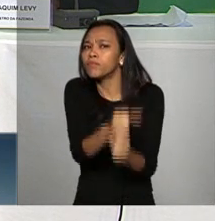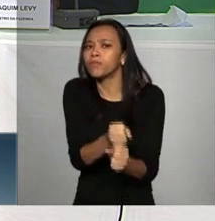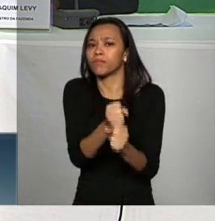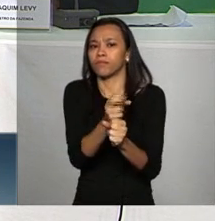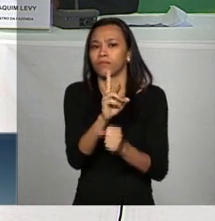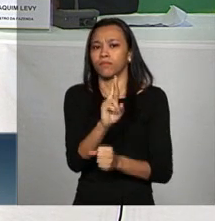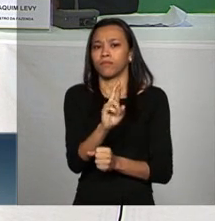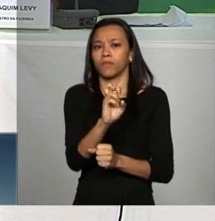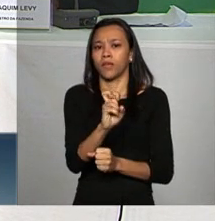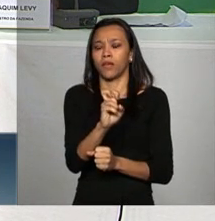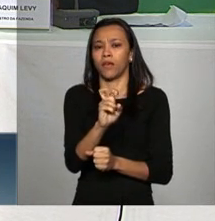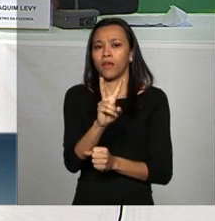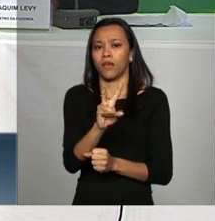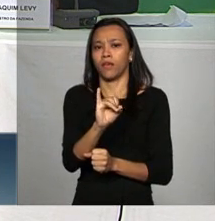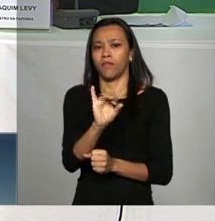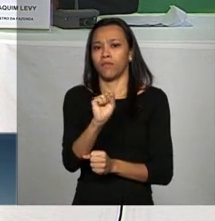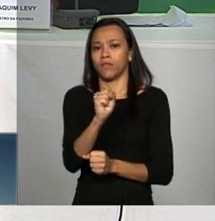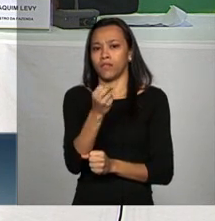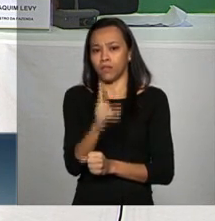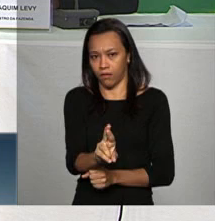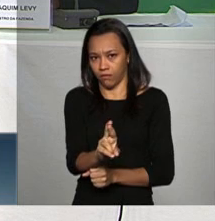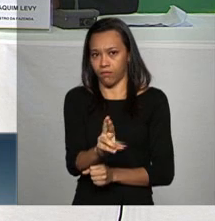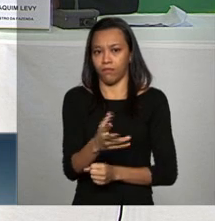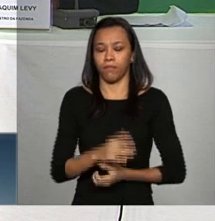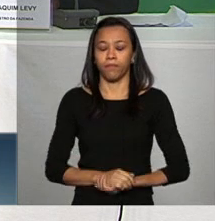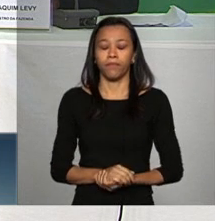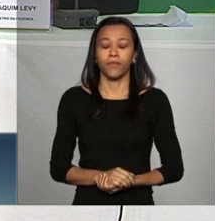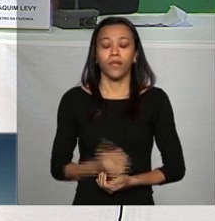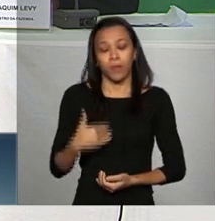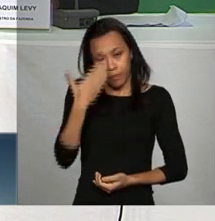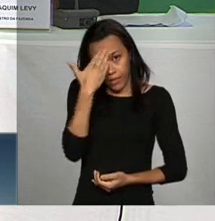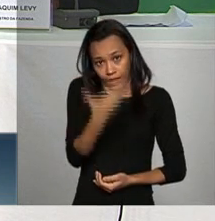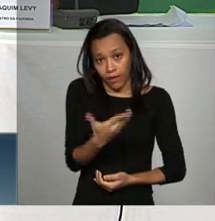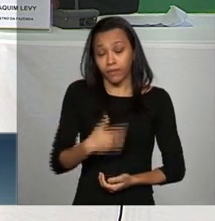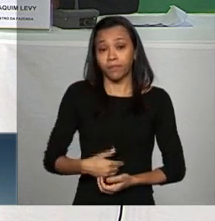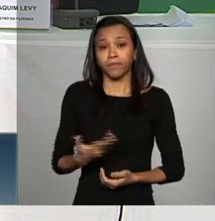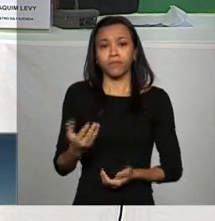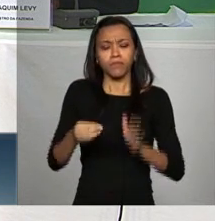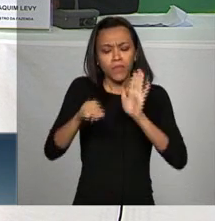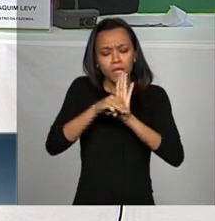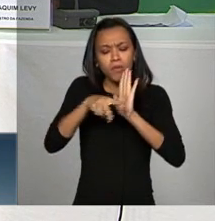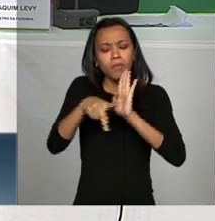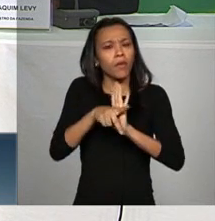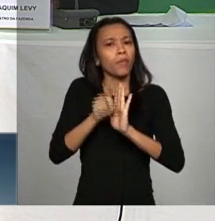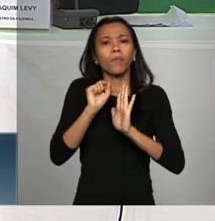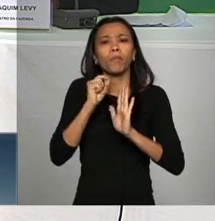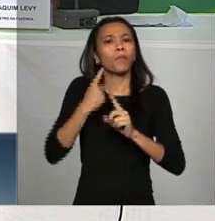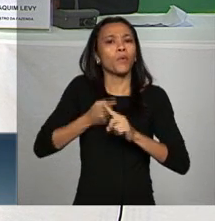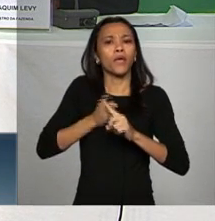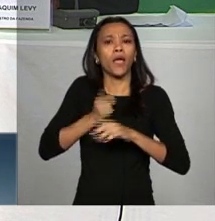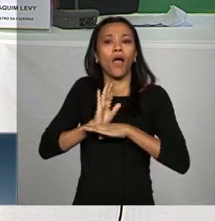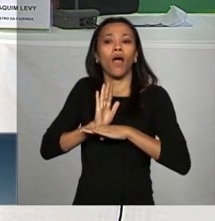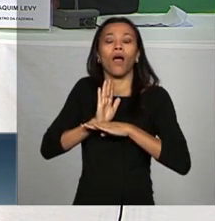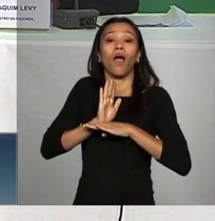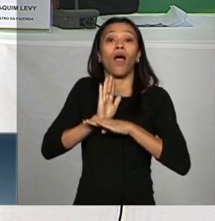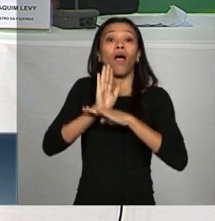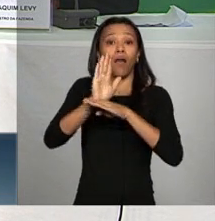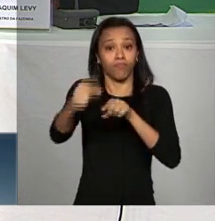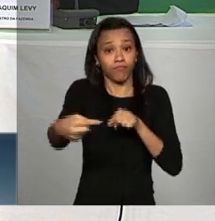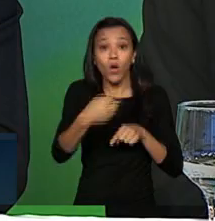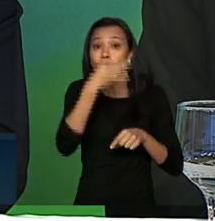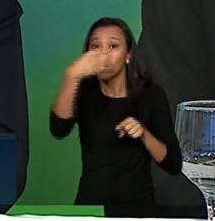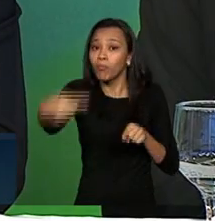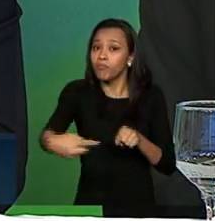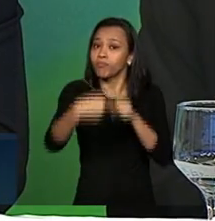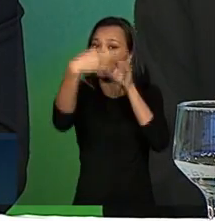bom catarina a mp porque que nós falamos que a mp atende as centrais porque nós tivemos recentemente com as